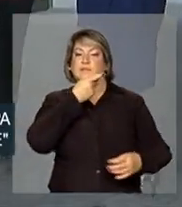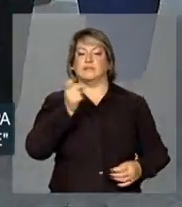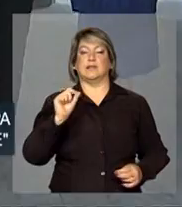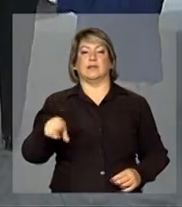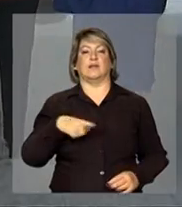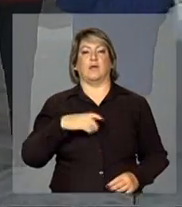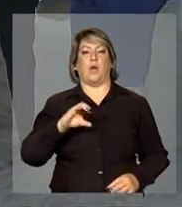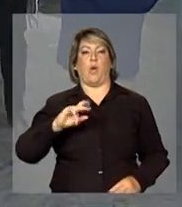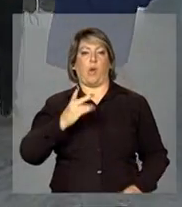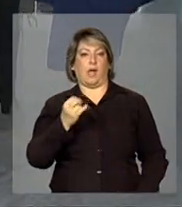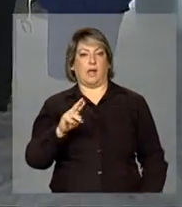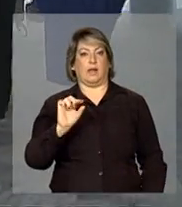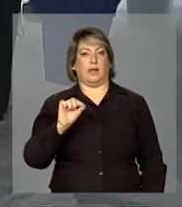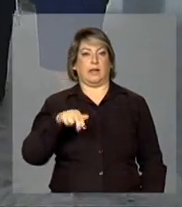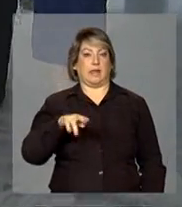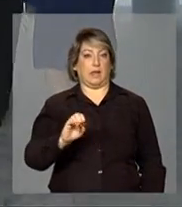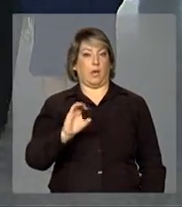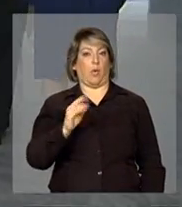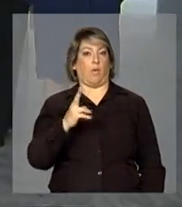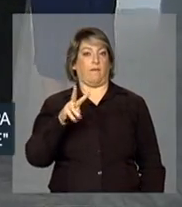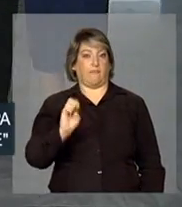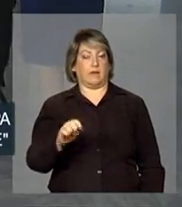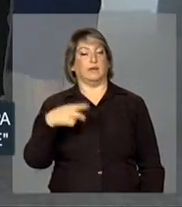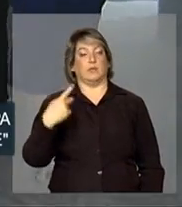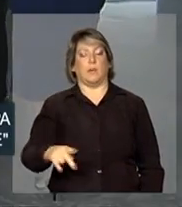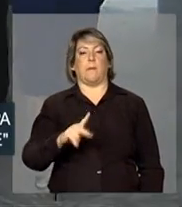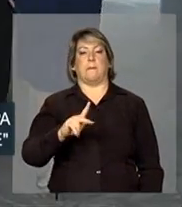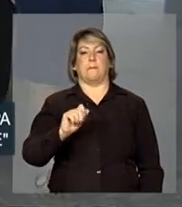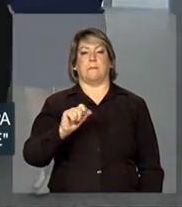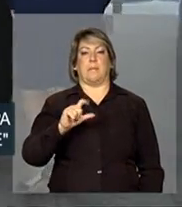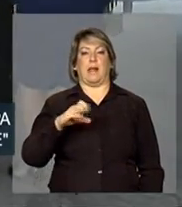Olhar que houve no Palácio do Planalto.